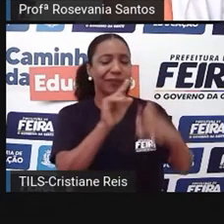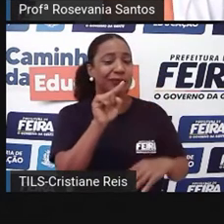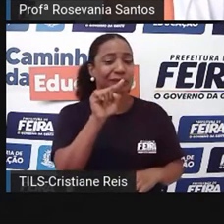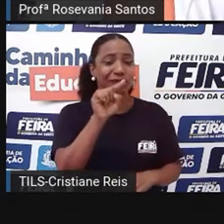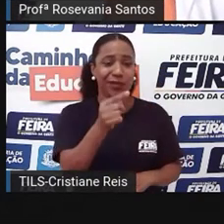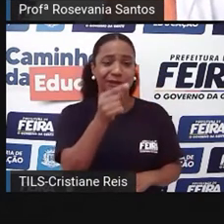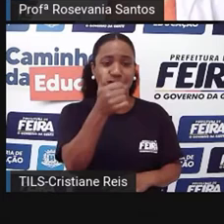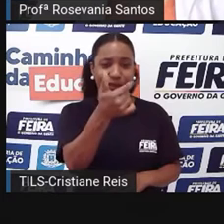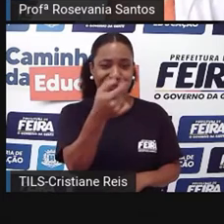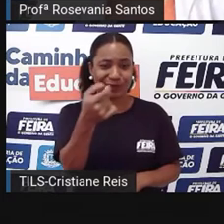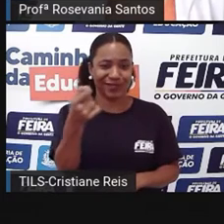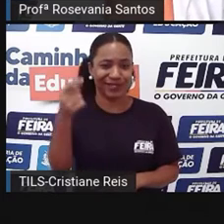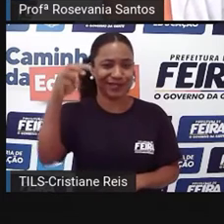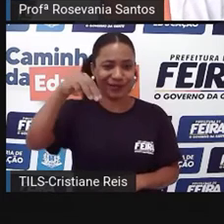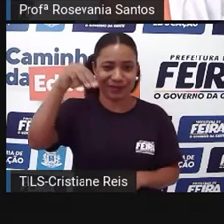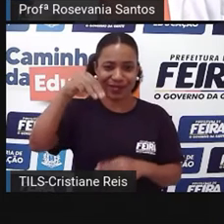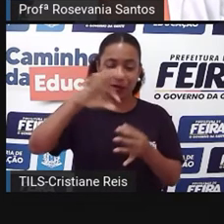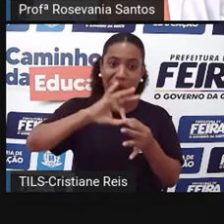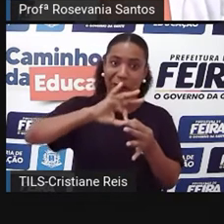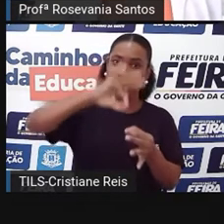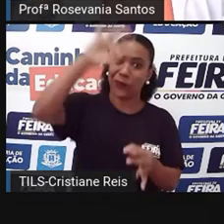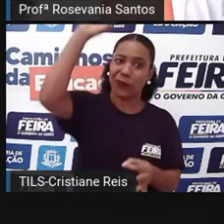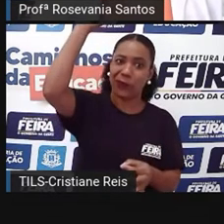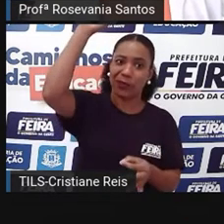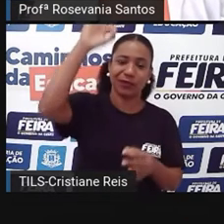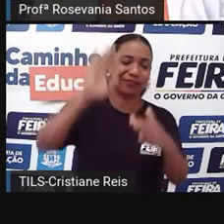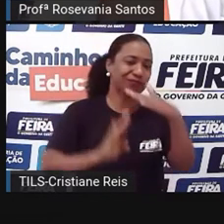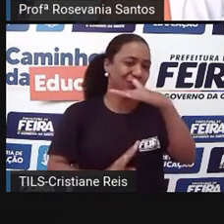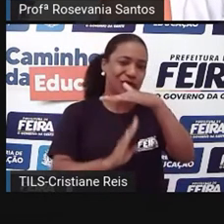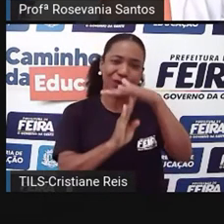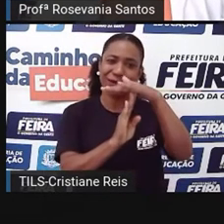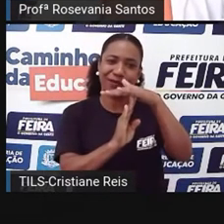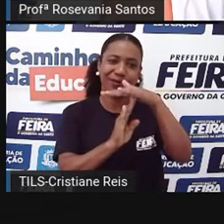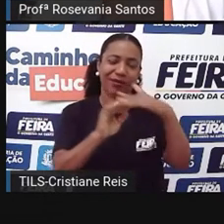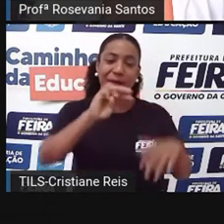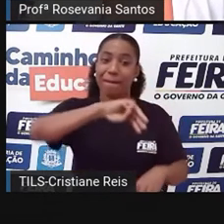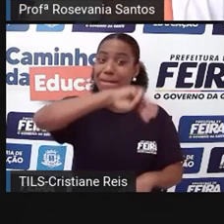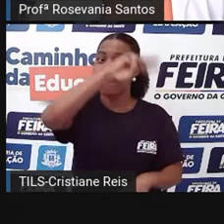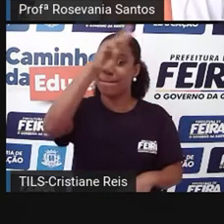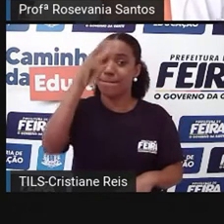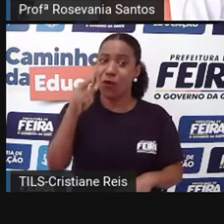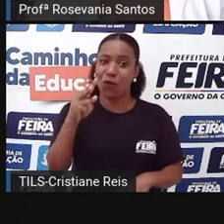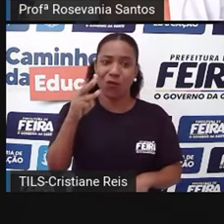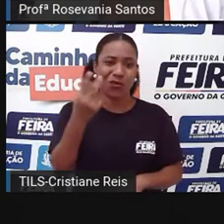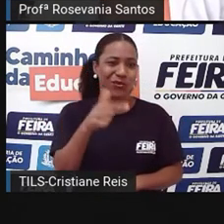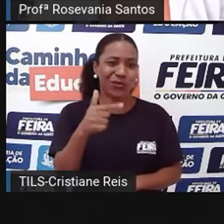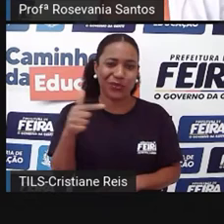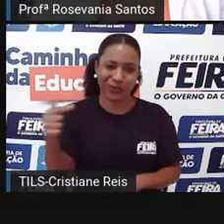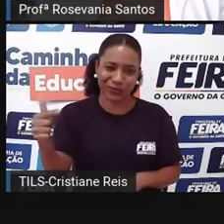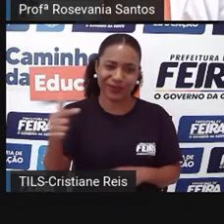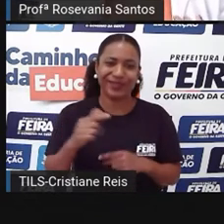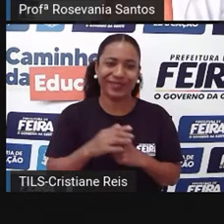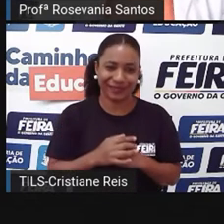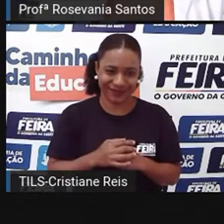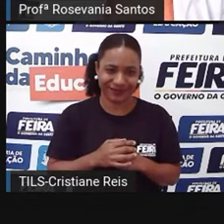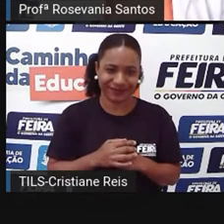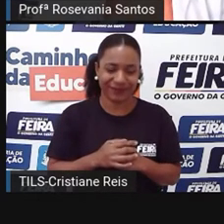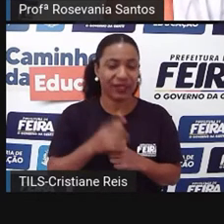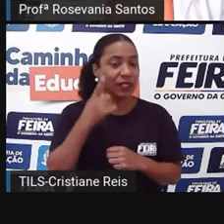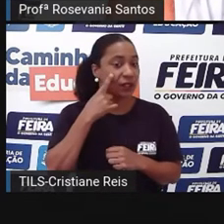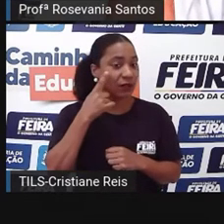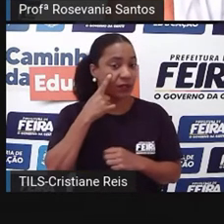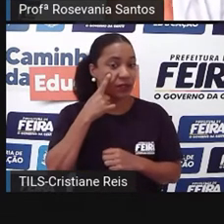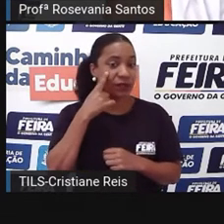altura, assim, de montanha. E até agora, essa classificação, gente continua falando, né, das áreas mais